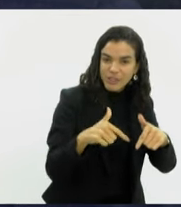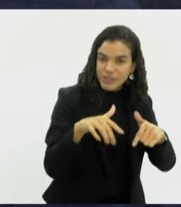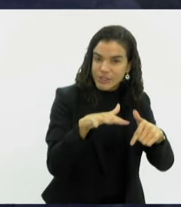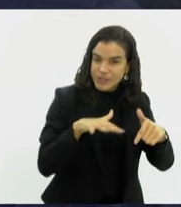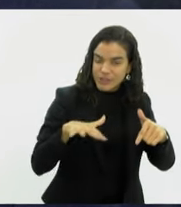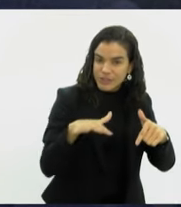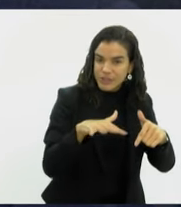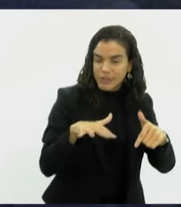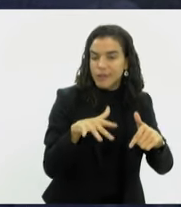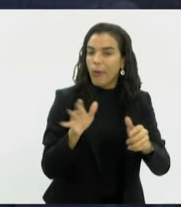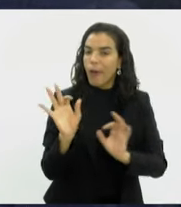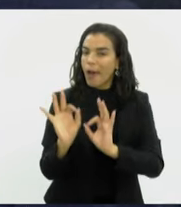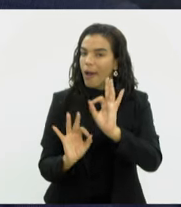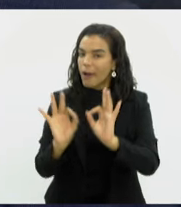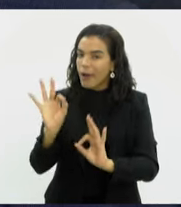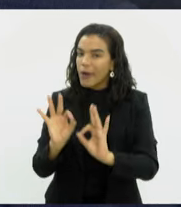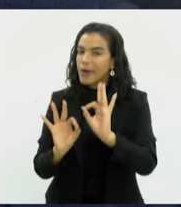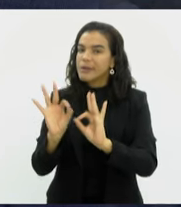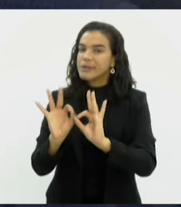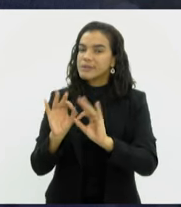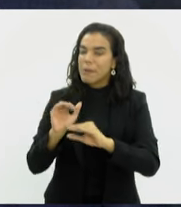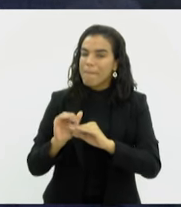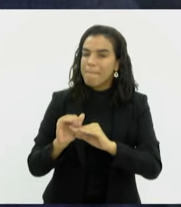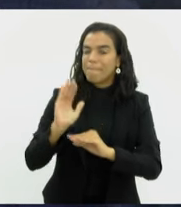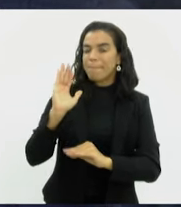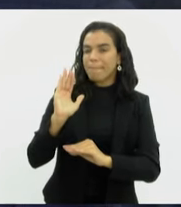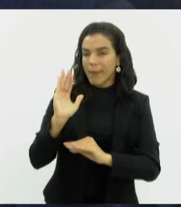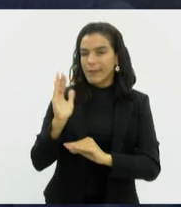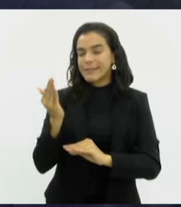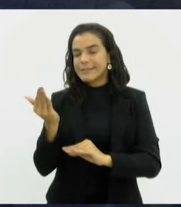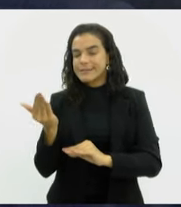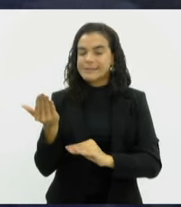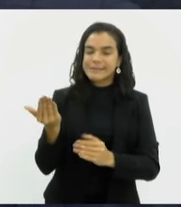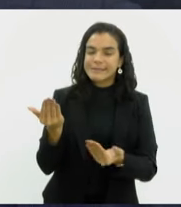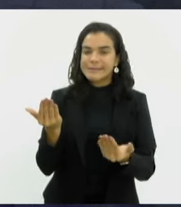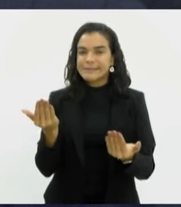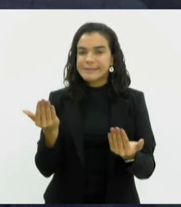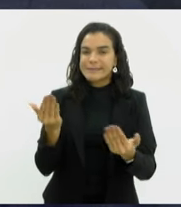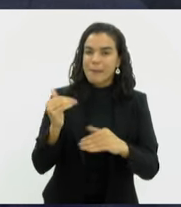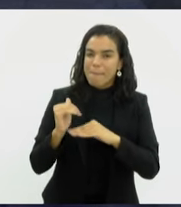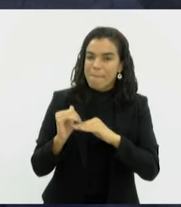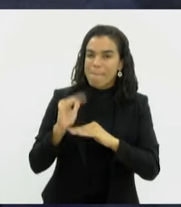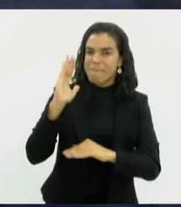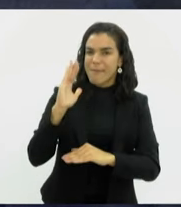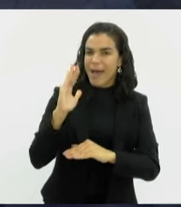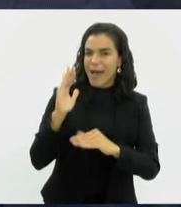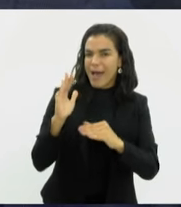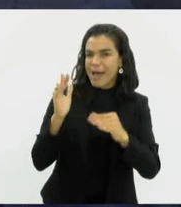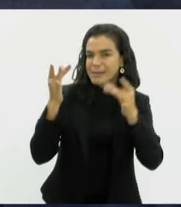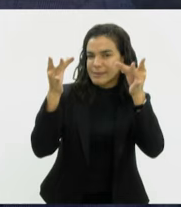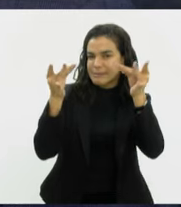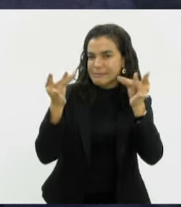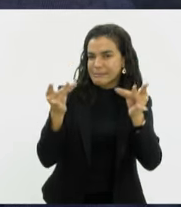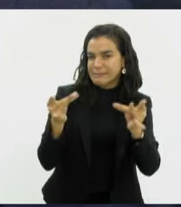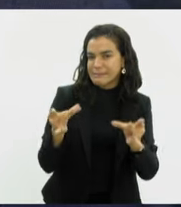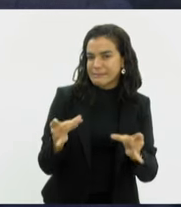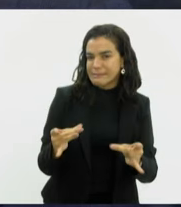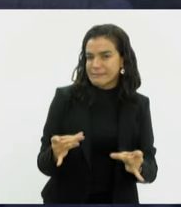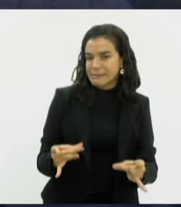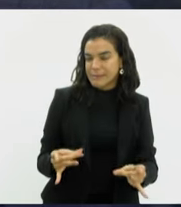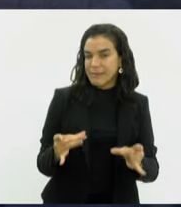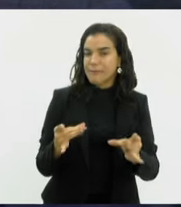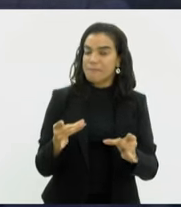Então, a organização, ela é muito mais, diríamos assim, muito mais bem desenhada para